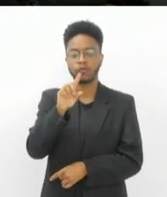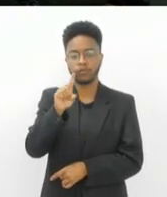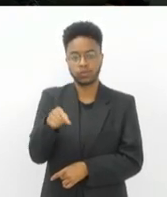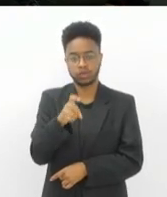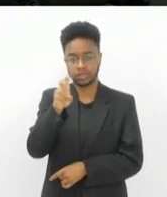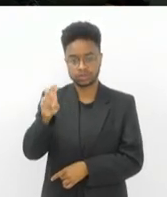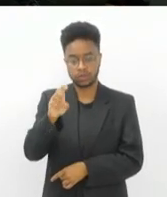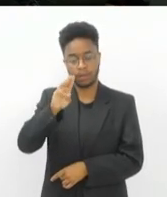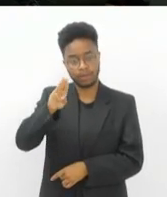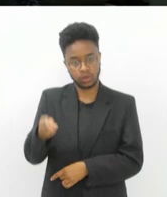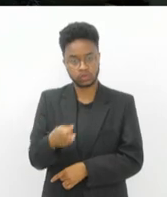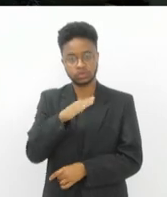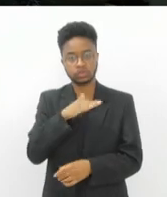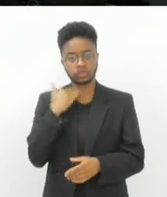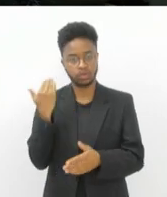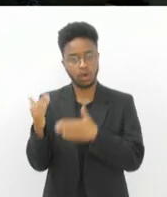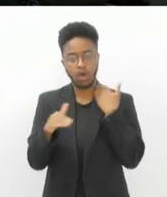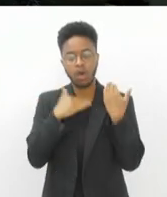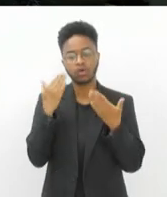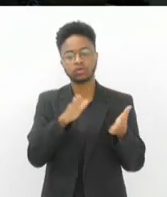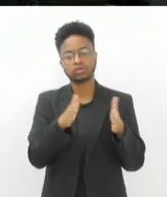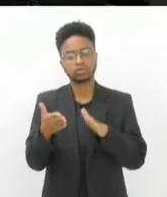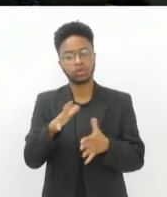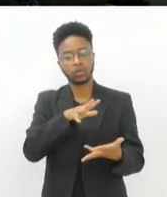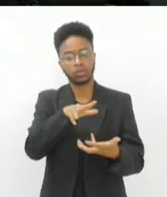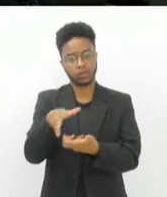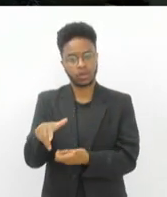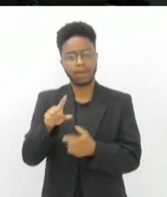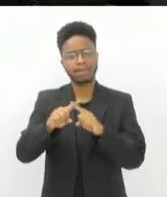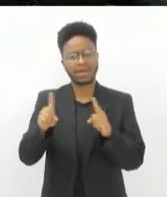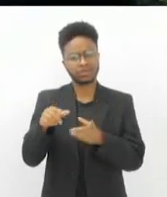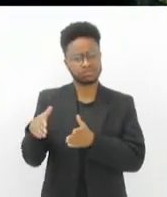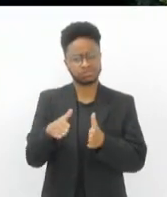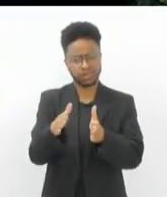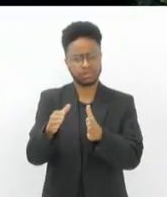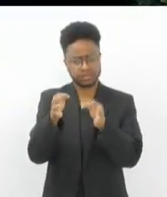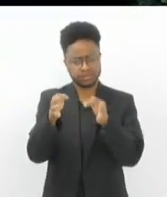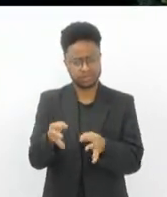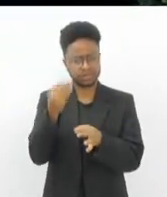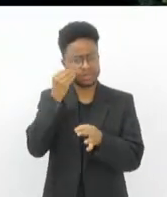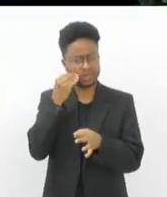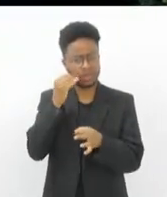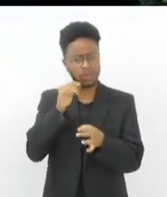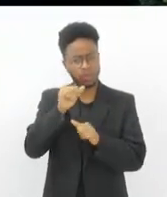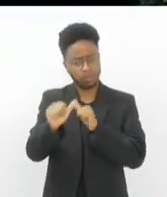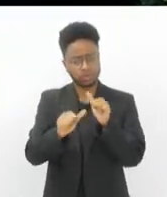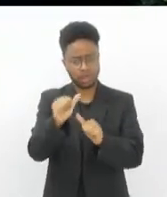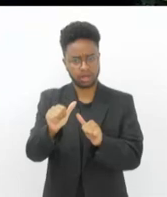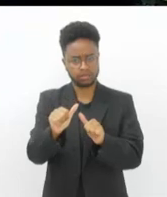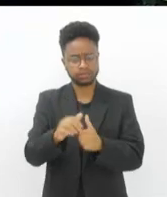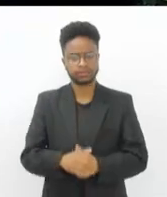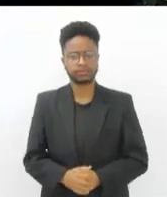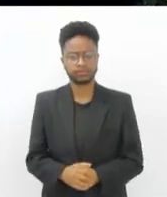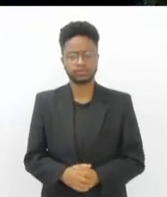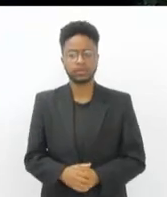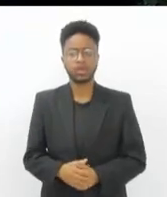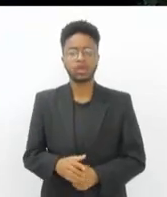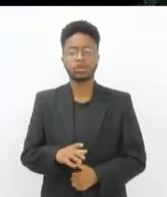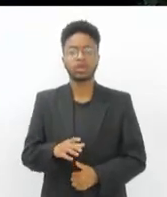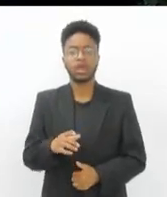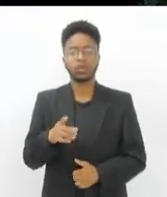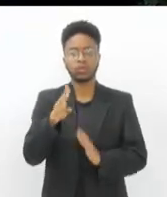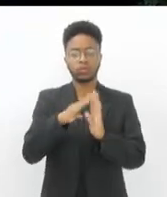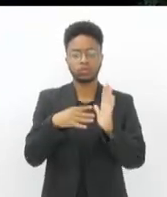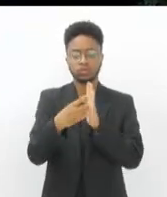Mas será que estamos no caminho certo para reverter essa situação? Se a data tem como objetivo fortalecer a reflexão e o